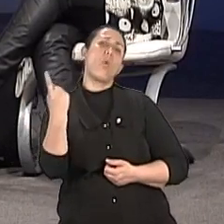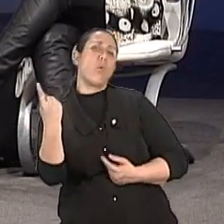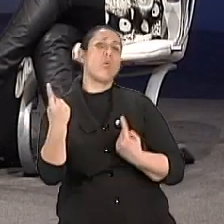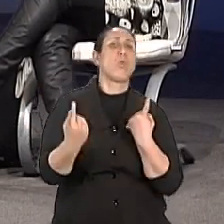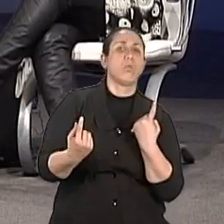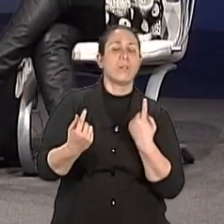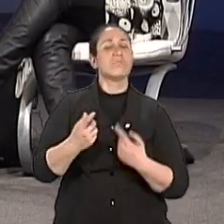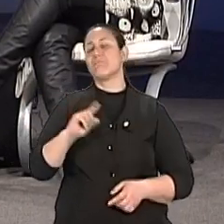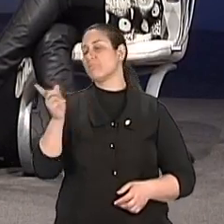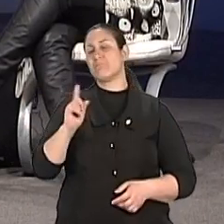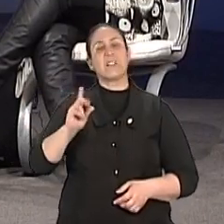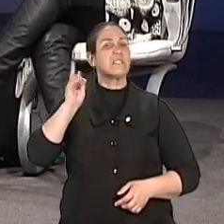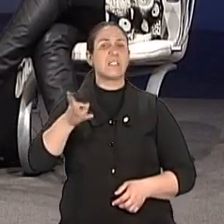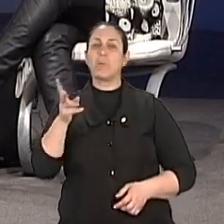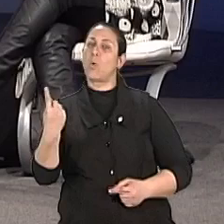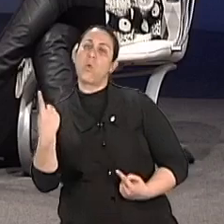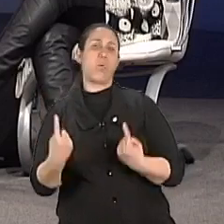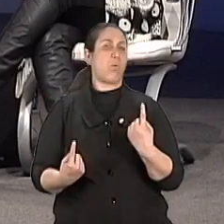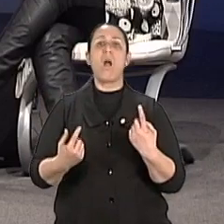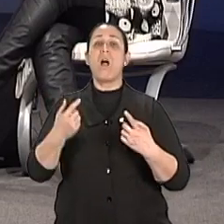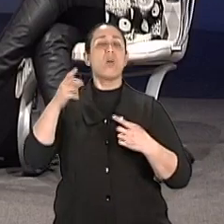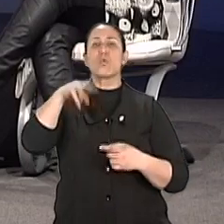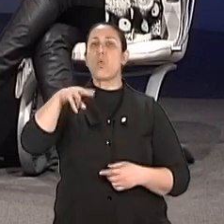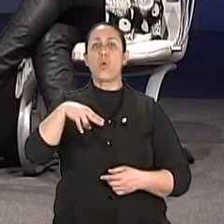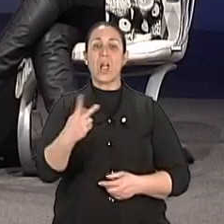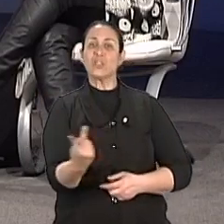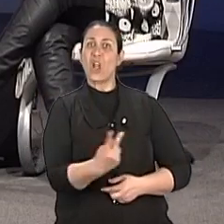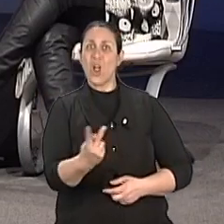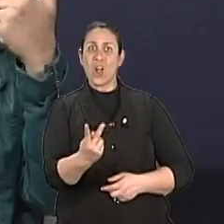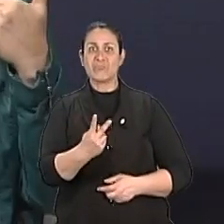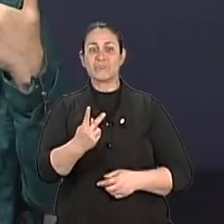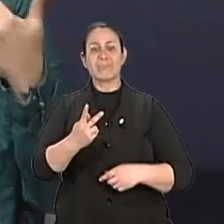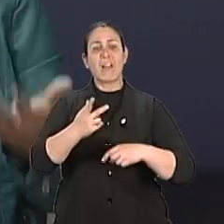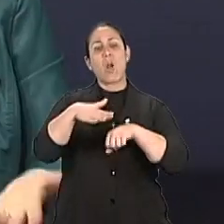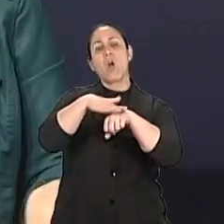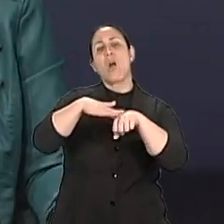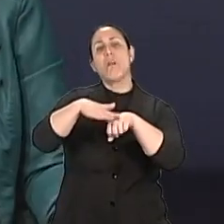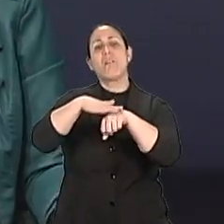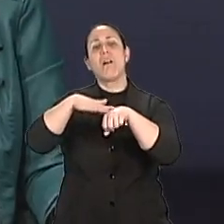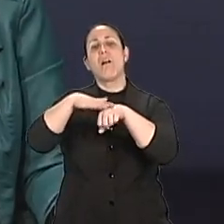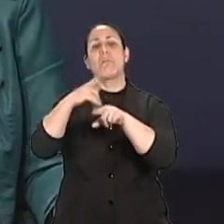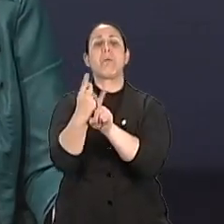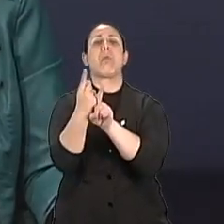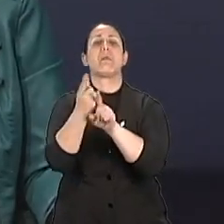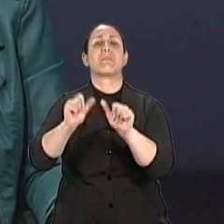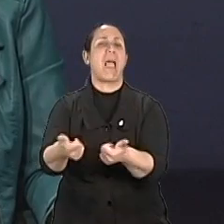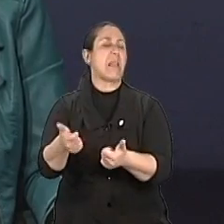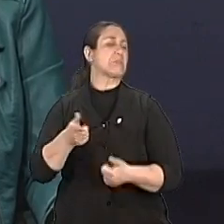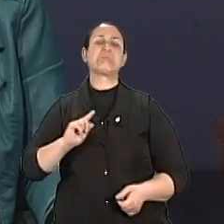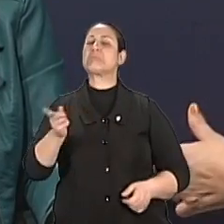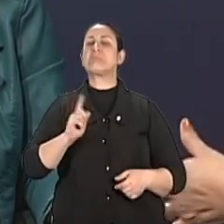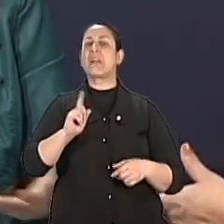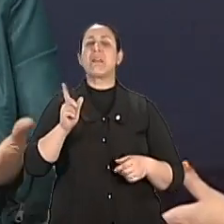Normalmente é uma pessoa que toma e a outra pessoa tem que... Tem que aceitar. Muitas vezes a outra pessoa também é desejosa dessa mesma...